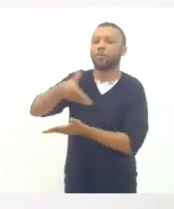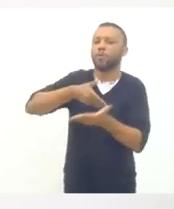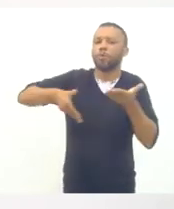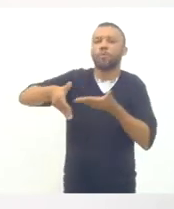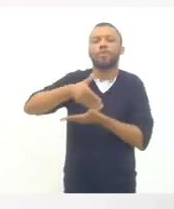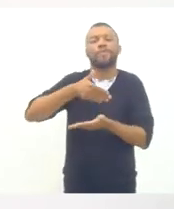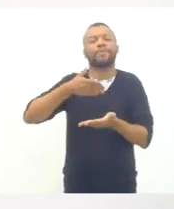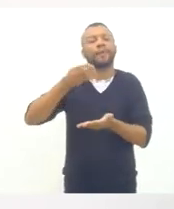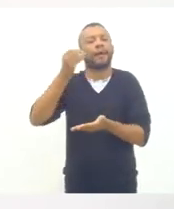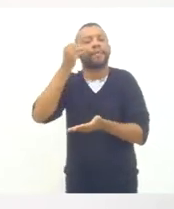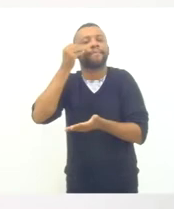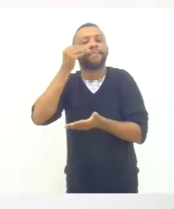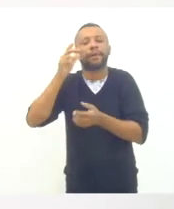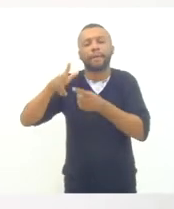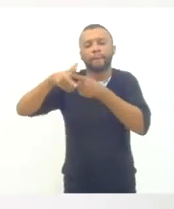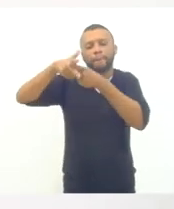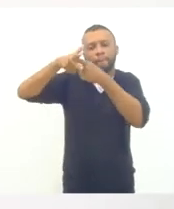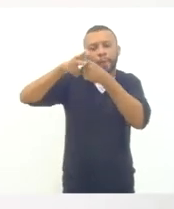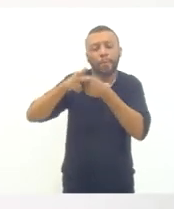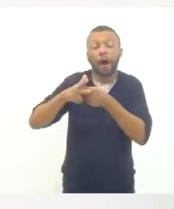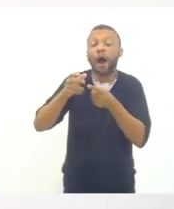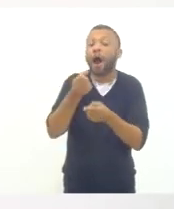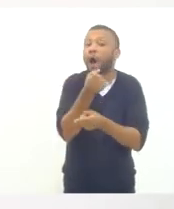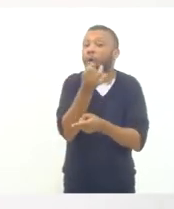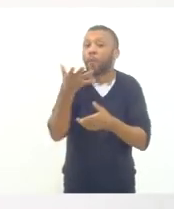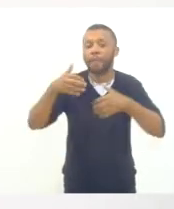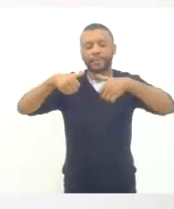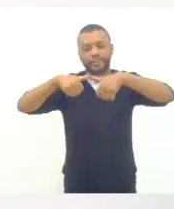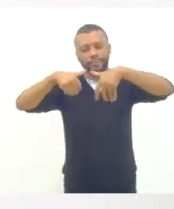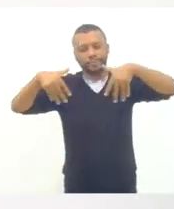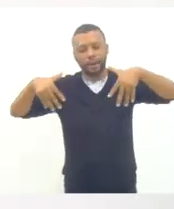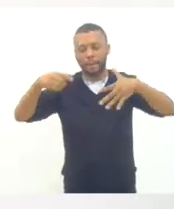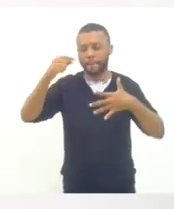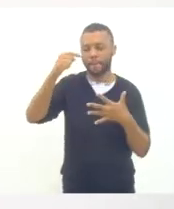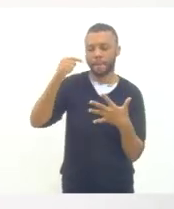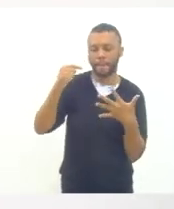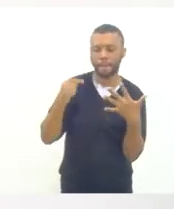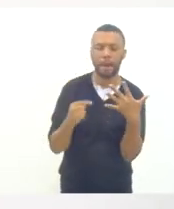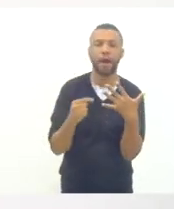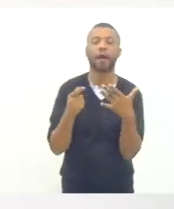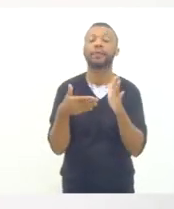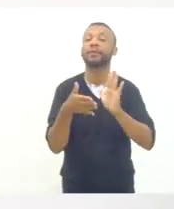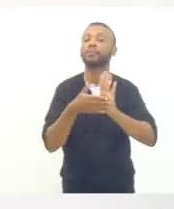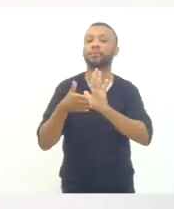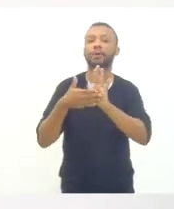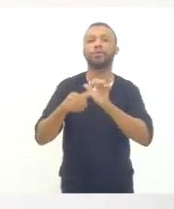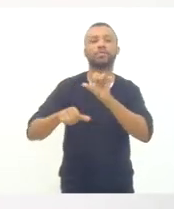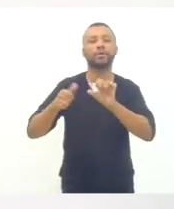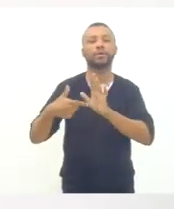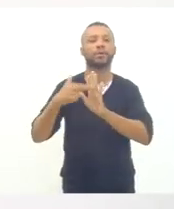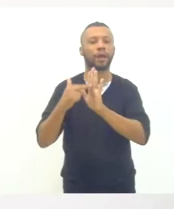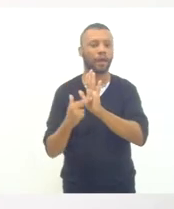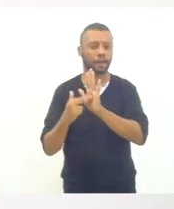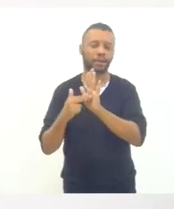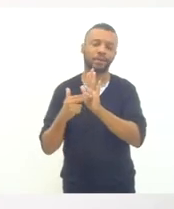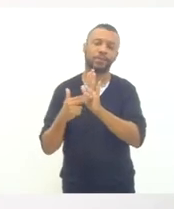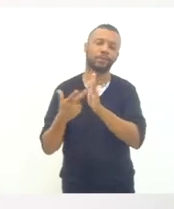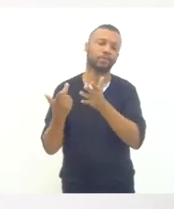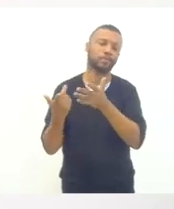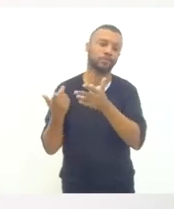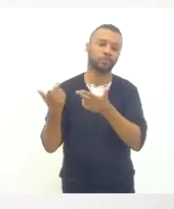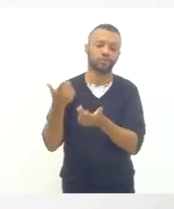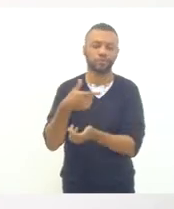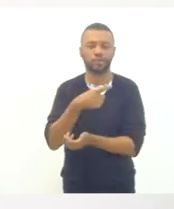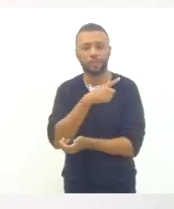rever algumas das diretrizes dessa proposta de reforma do ensino médio que empobrecem muito a formação do nosso